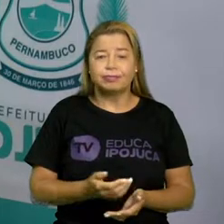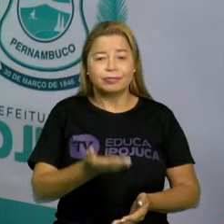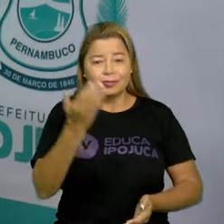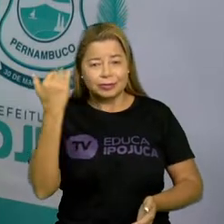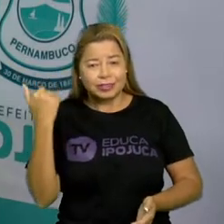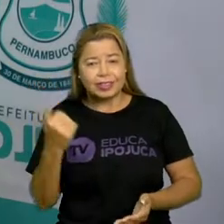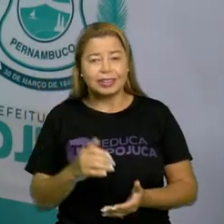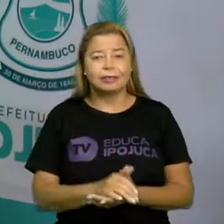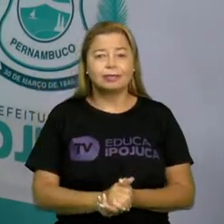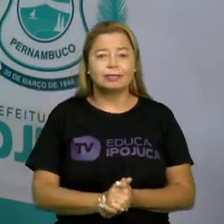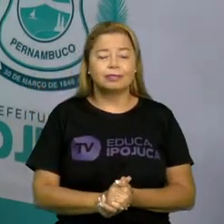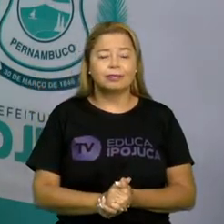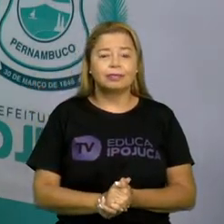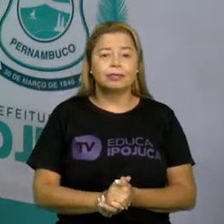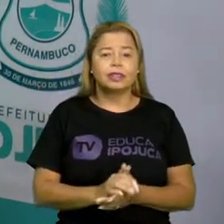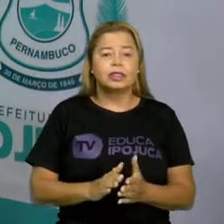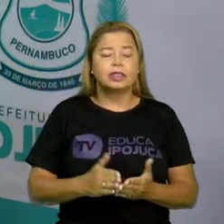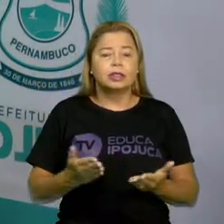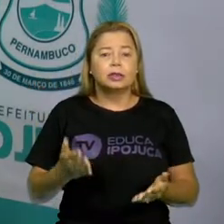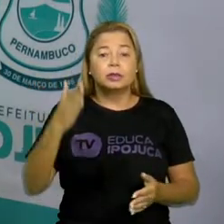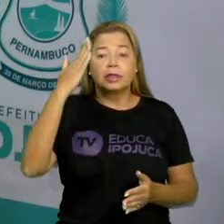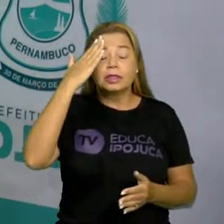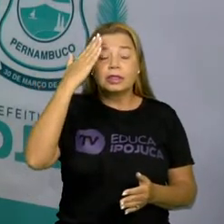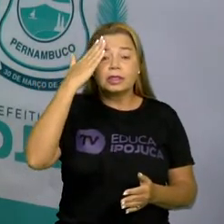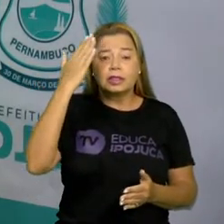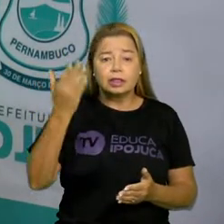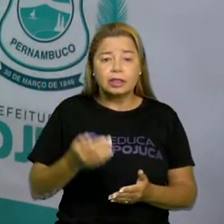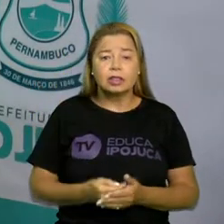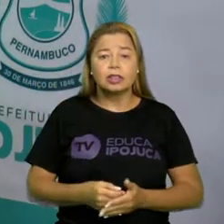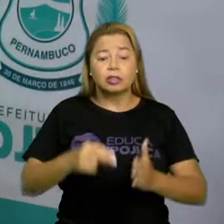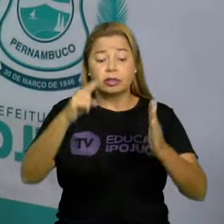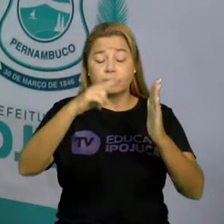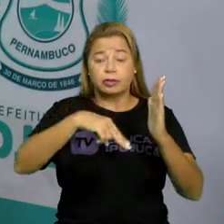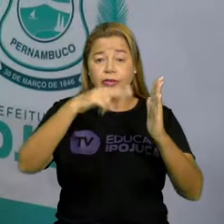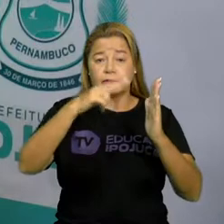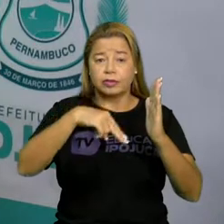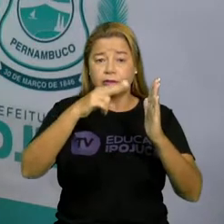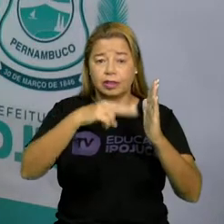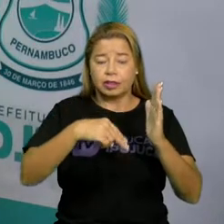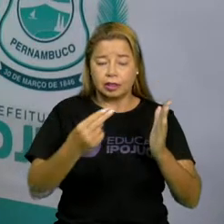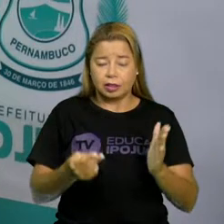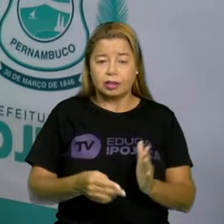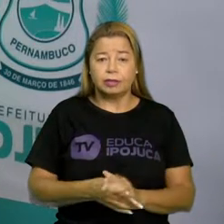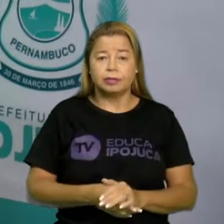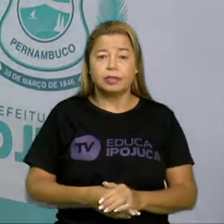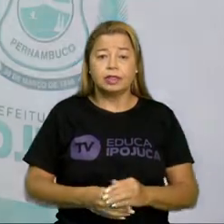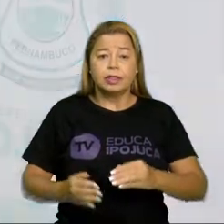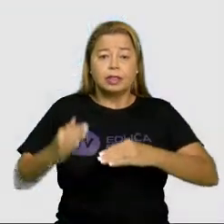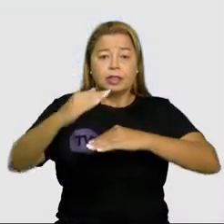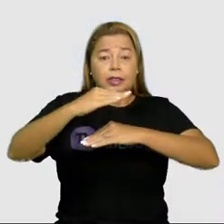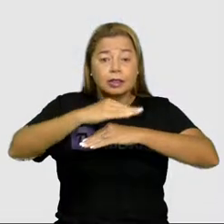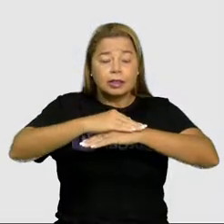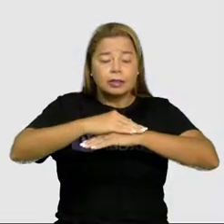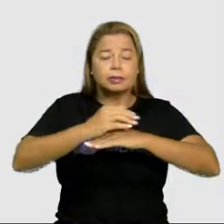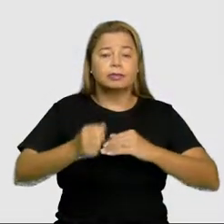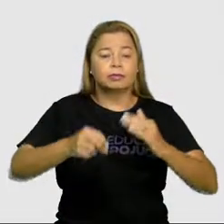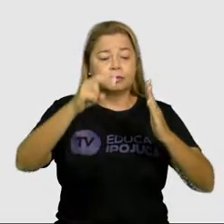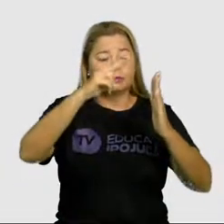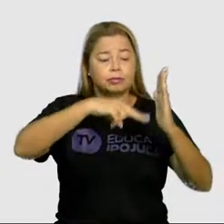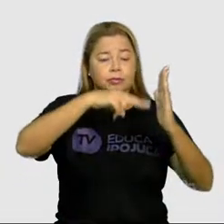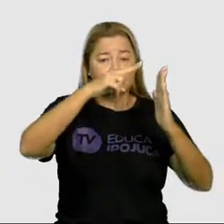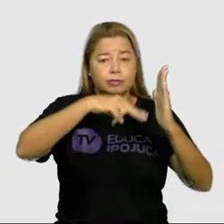ir compreendendo. Vamos fazer a leitura em voz alta. Tampa, pintura,